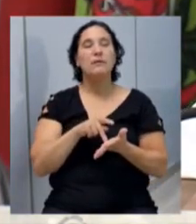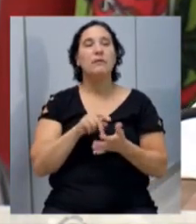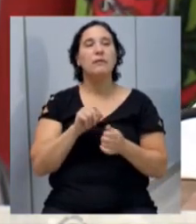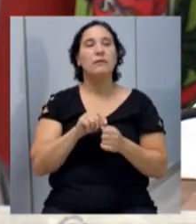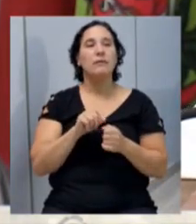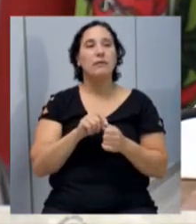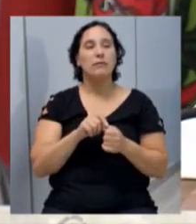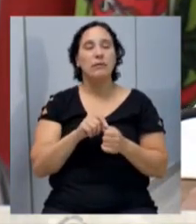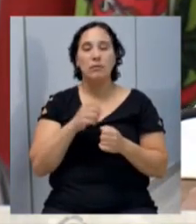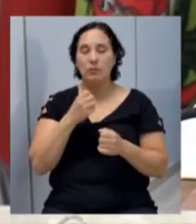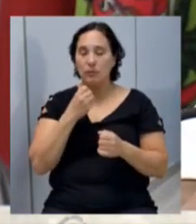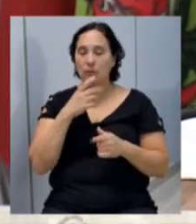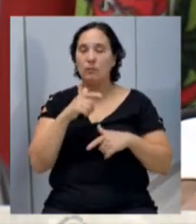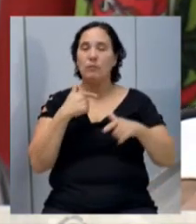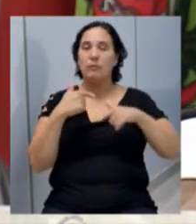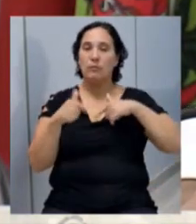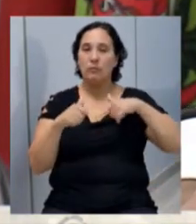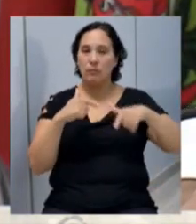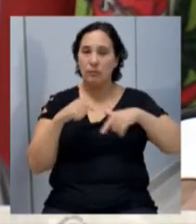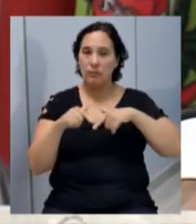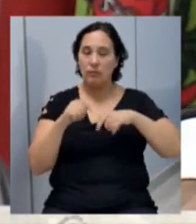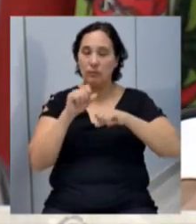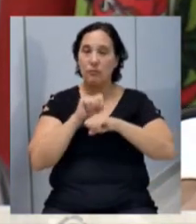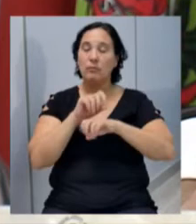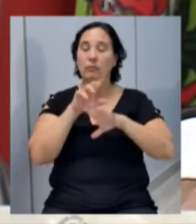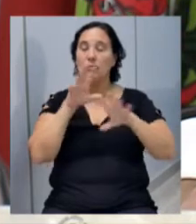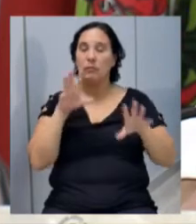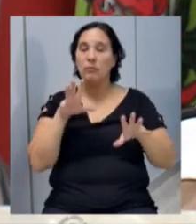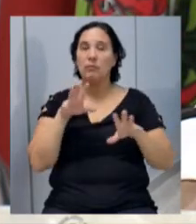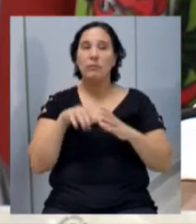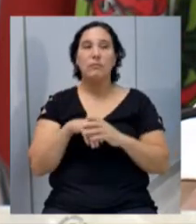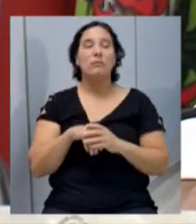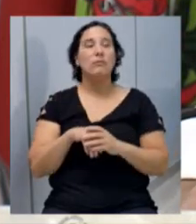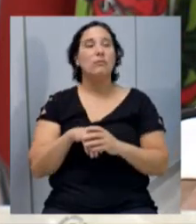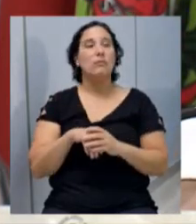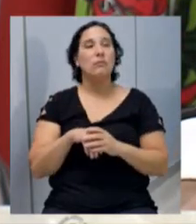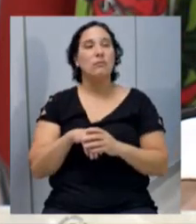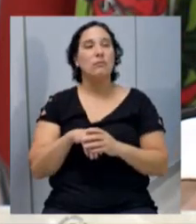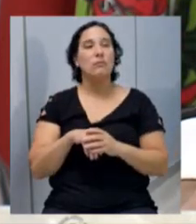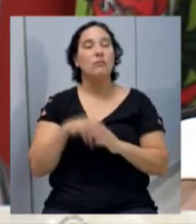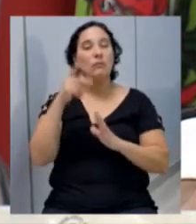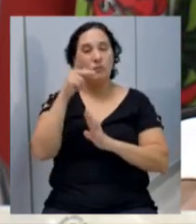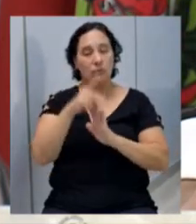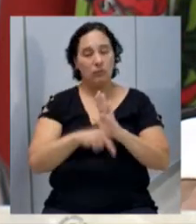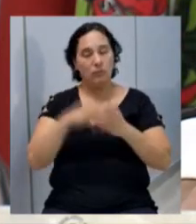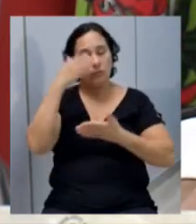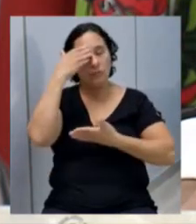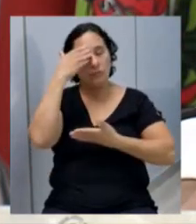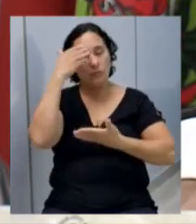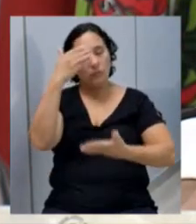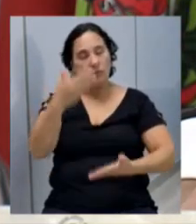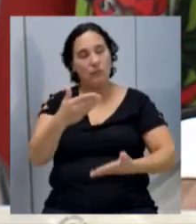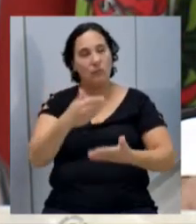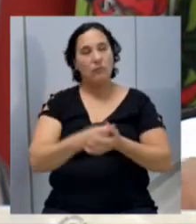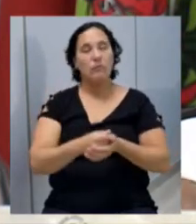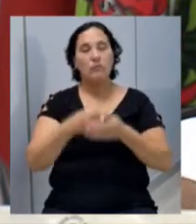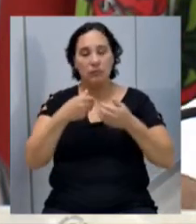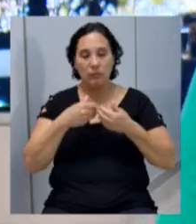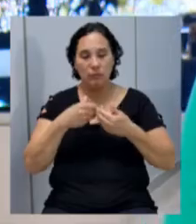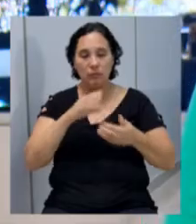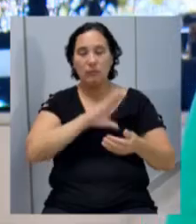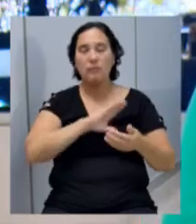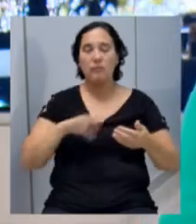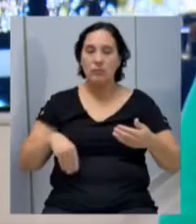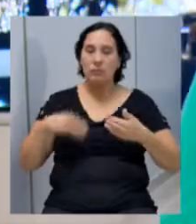melhor entendimento também na hora dos pareceres e também da votação dos devidos projetos. Obrigado e essa casa está sempre aberta.